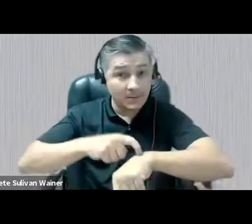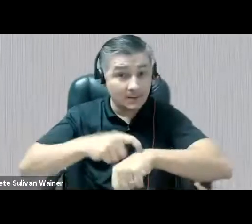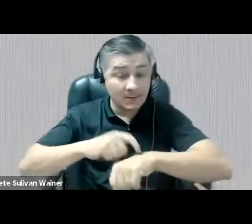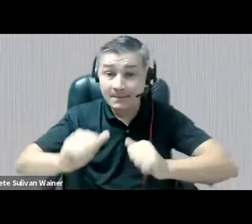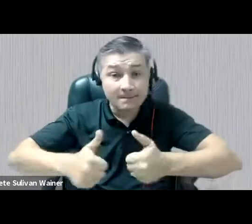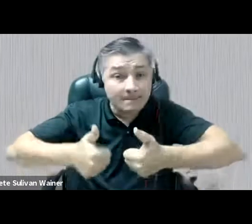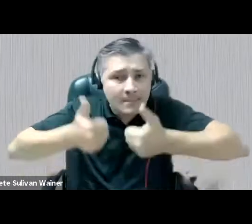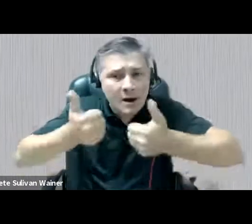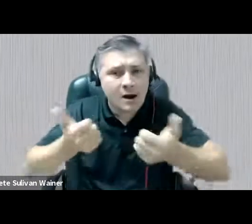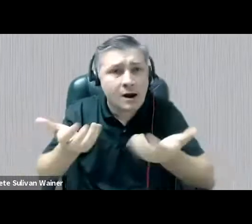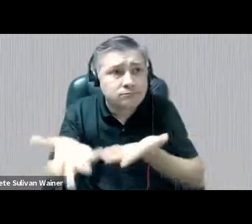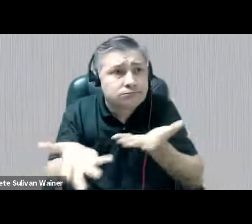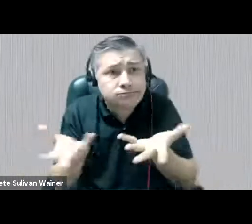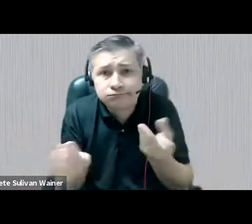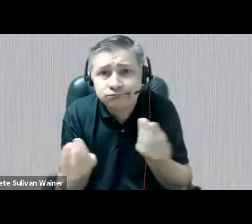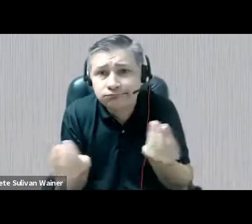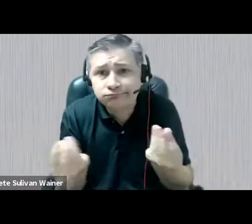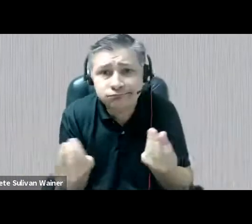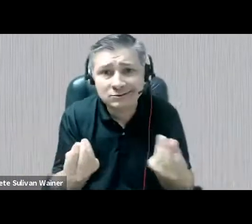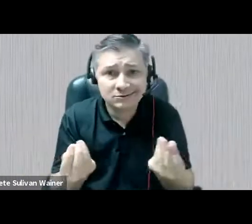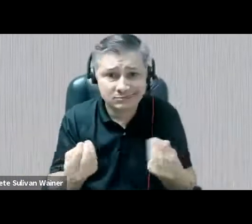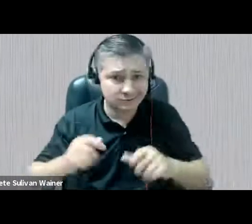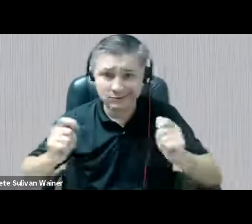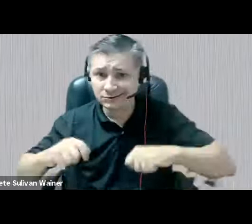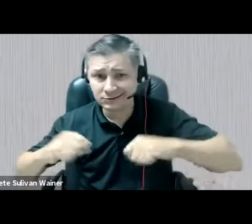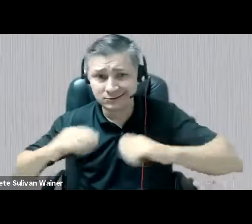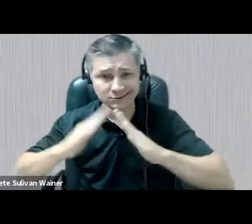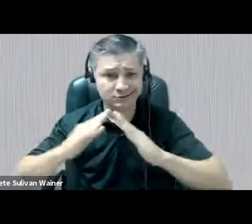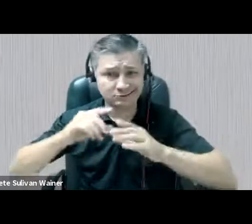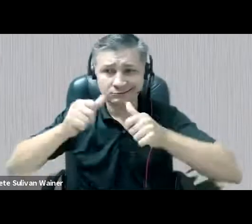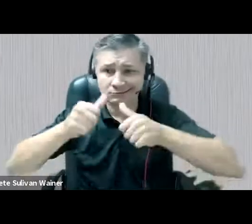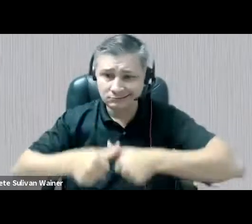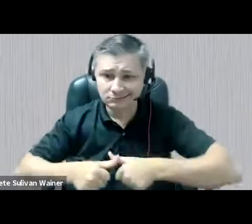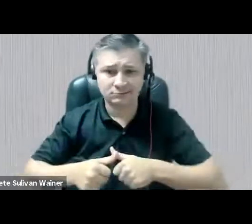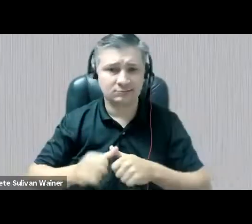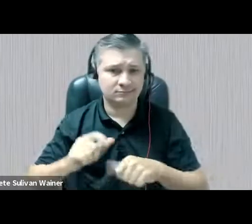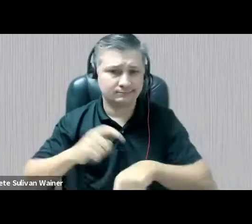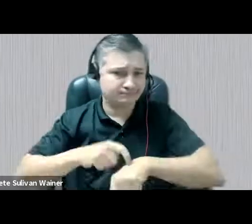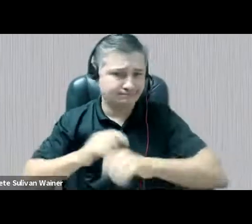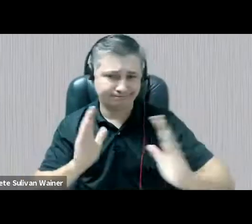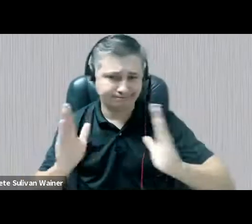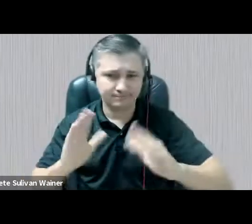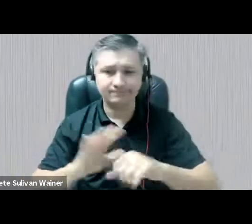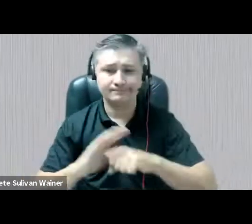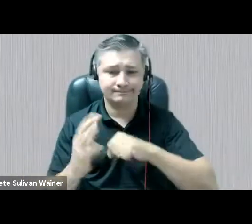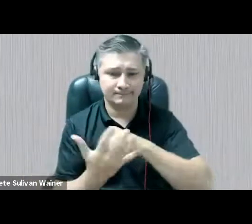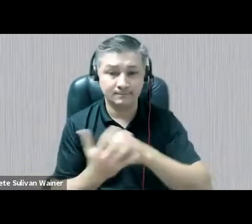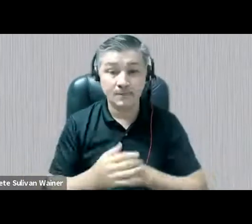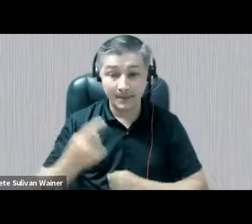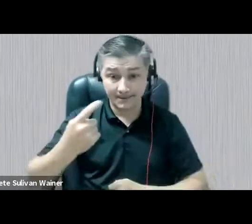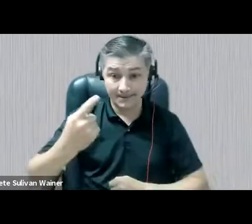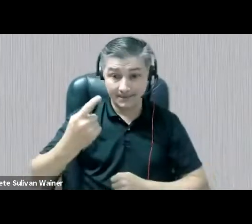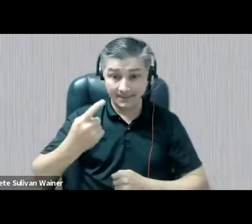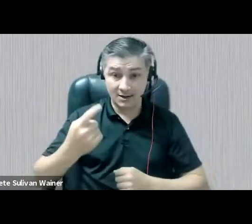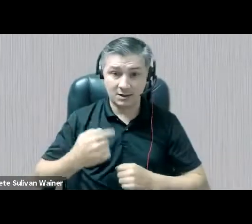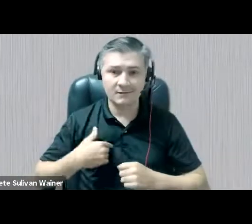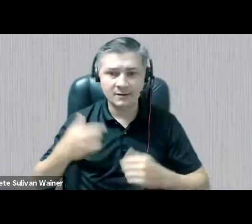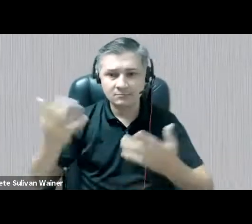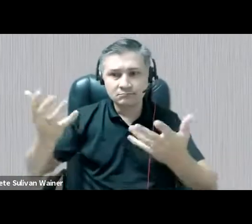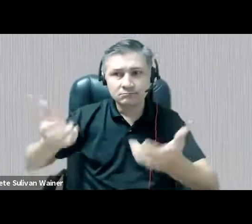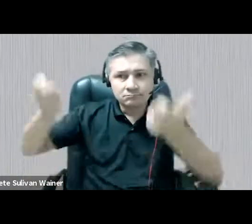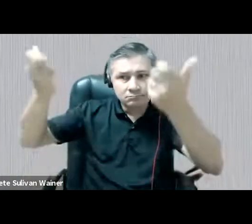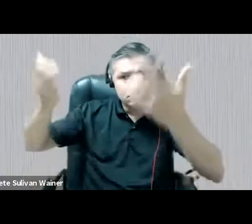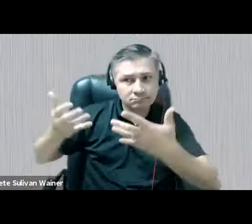possível. Então, gente vai ter, primeiramente, gente vai ouvir a